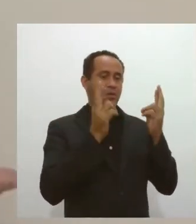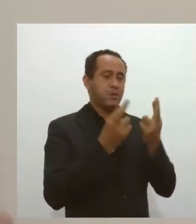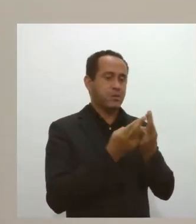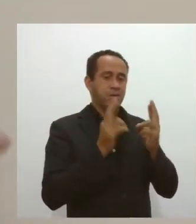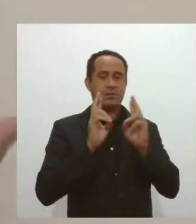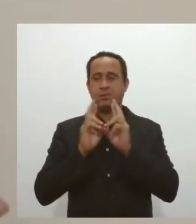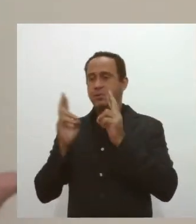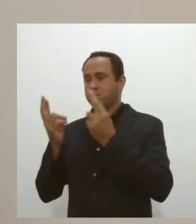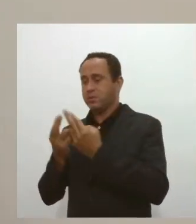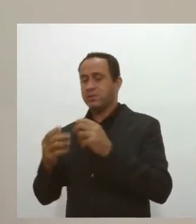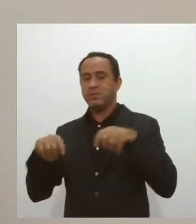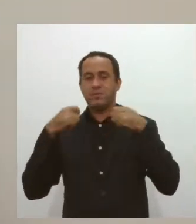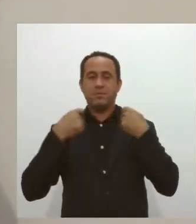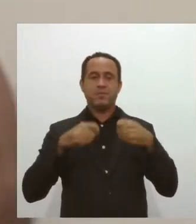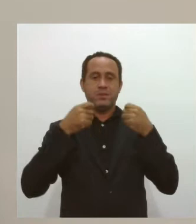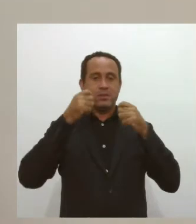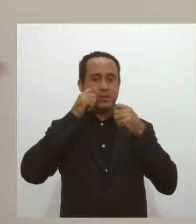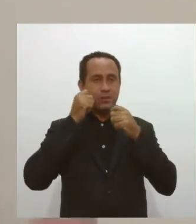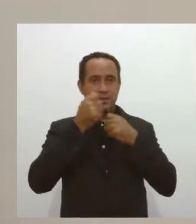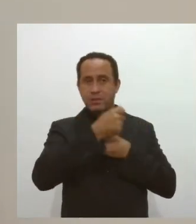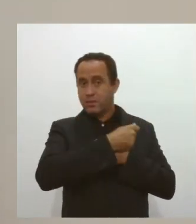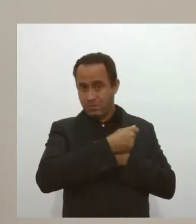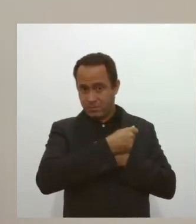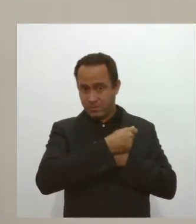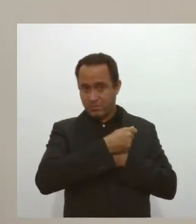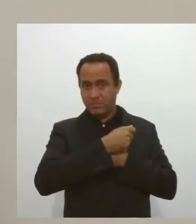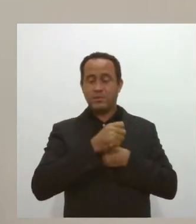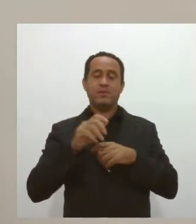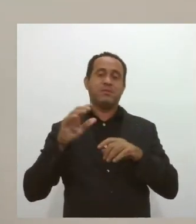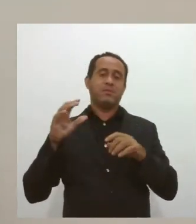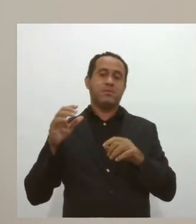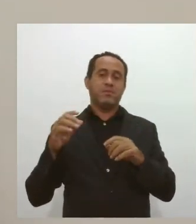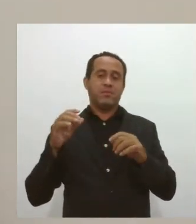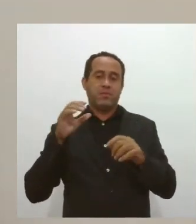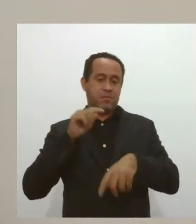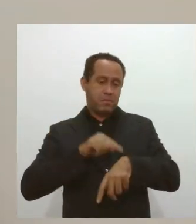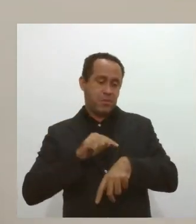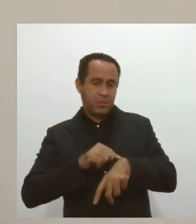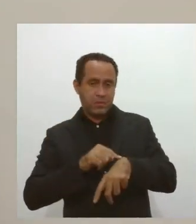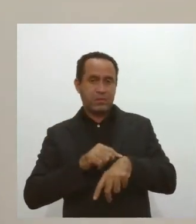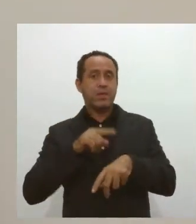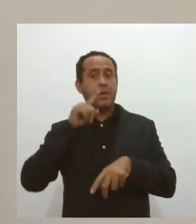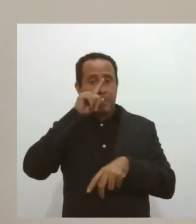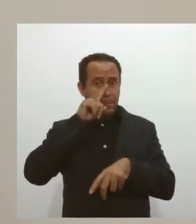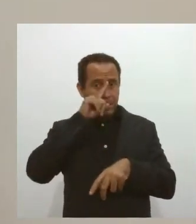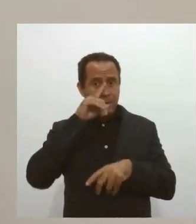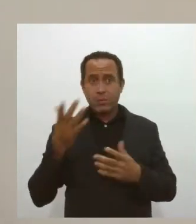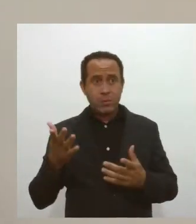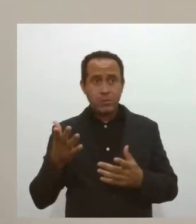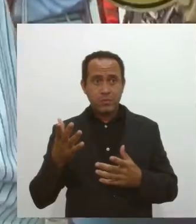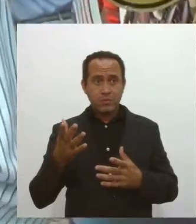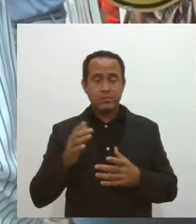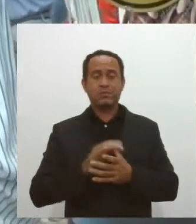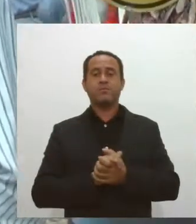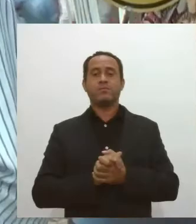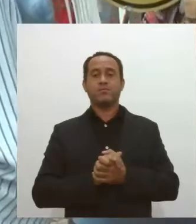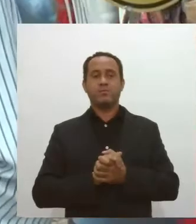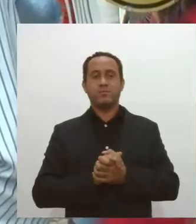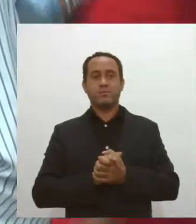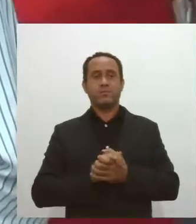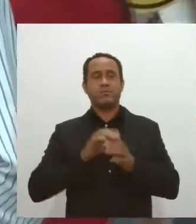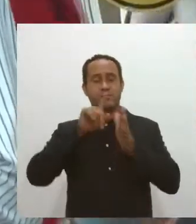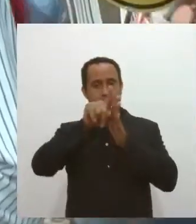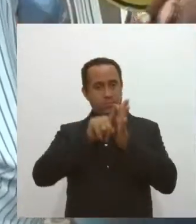se precisa tirar a máscara e aí todo mundo tira a máscara de uma vez, é um risco muito grande. Segundo